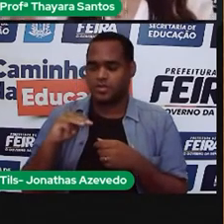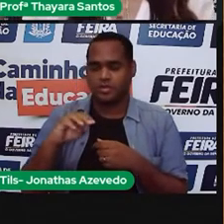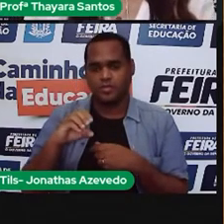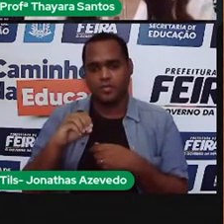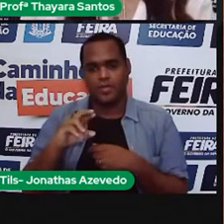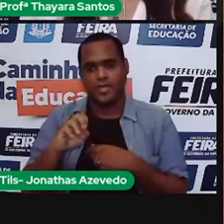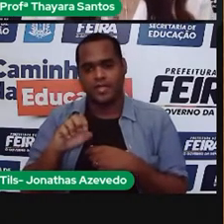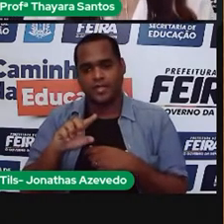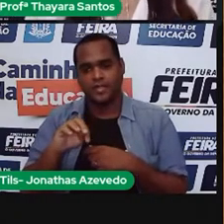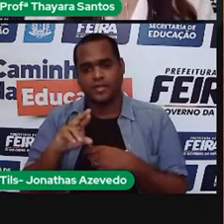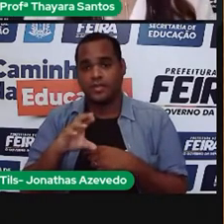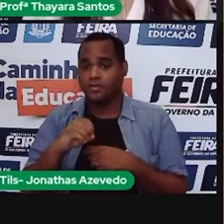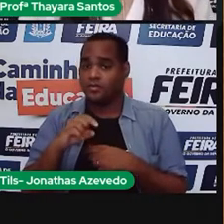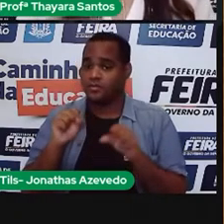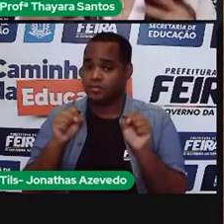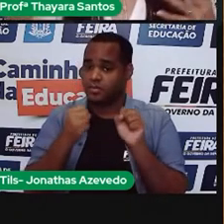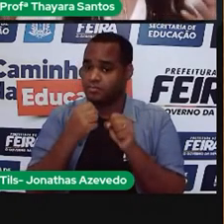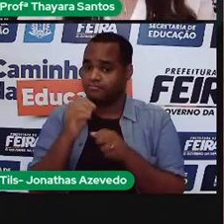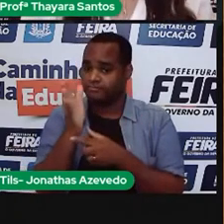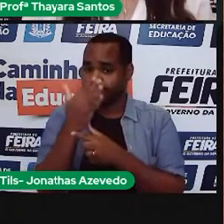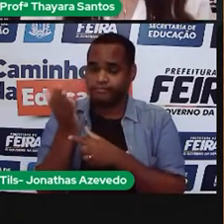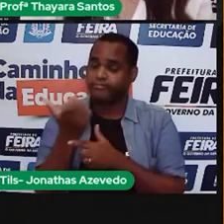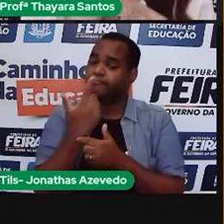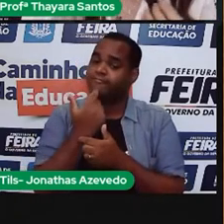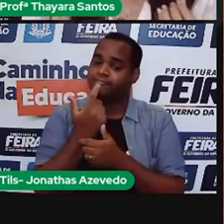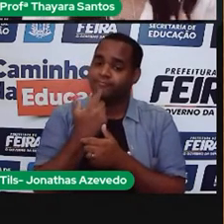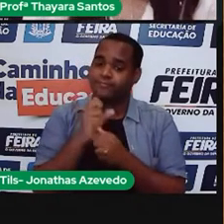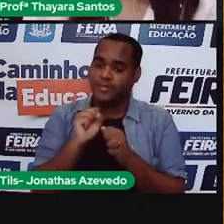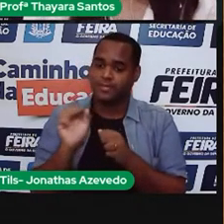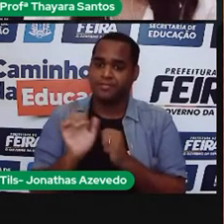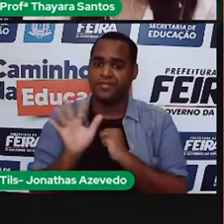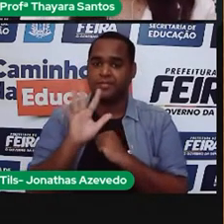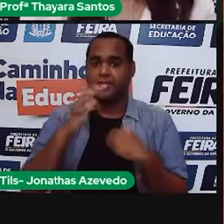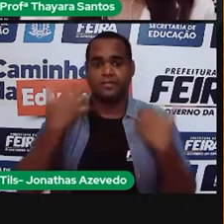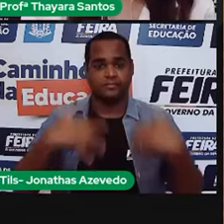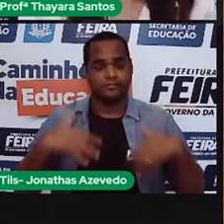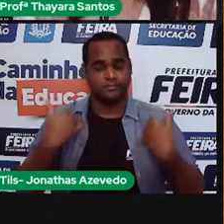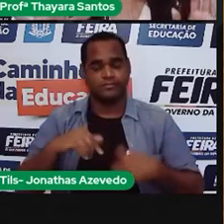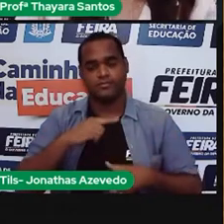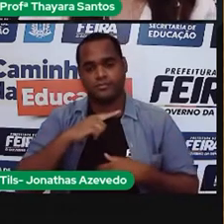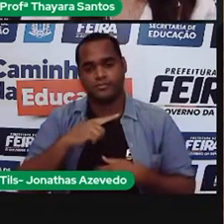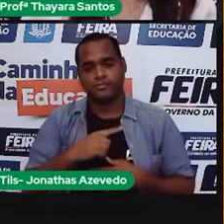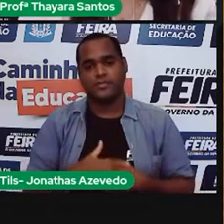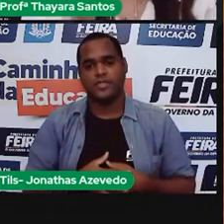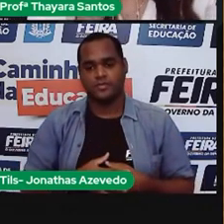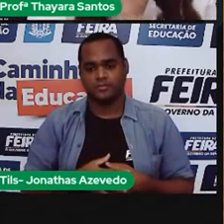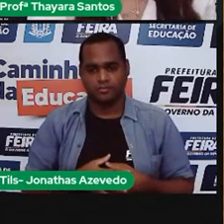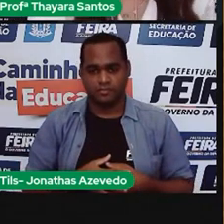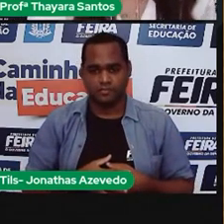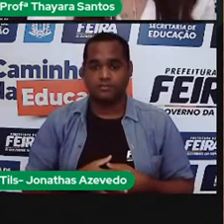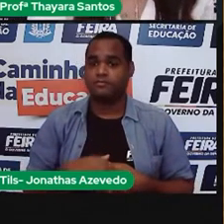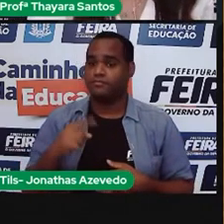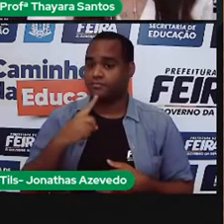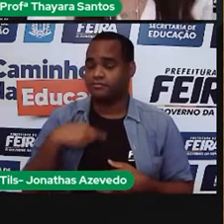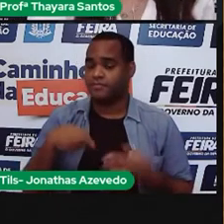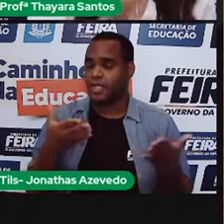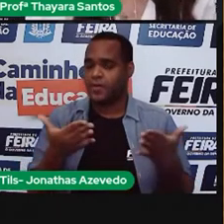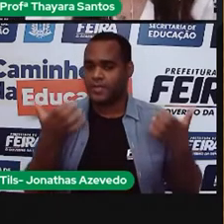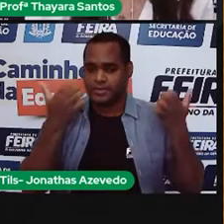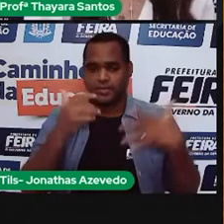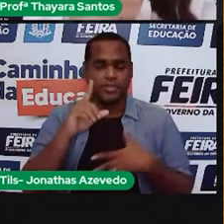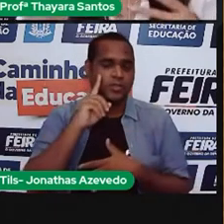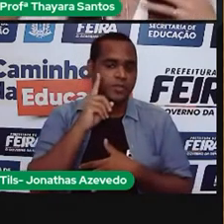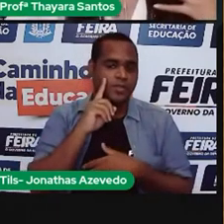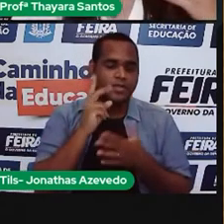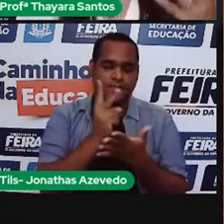aí a gente entra na bandeira vermelha e fica a conta muito mais cara para a gente. Então, isso daí, agora, toda vez que vocês verem